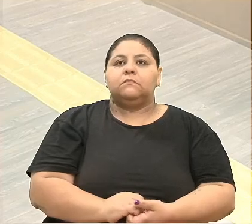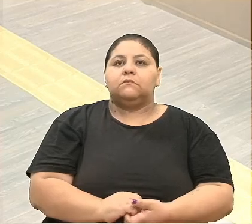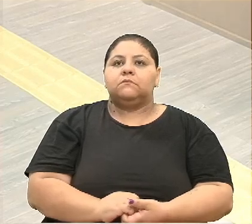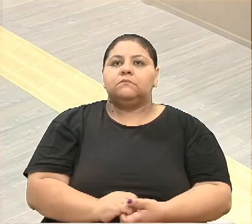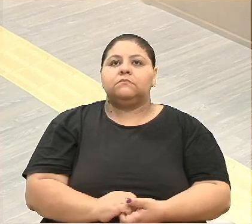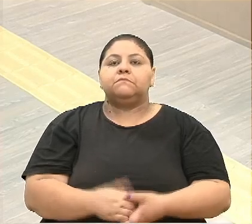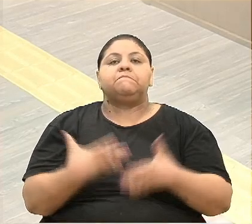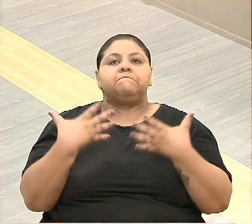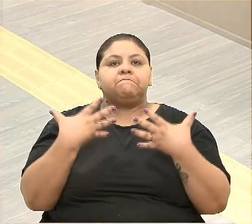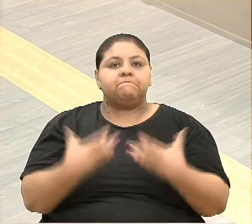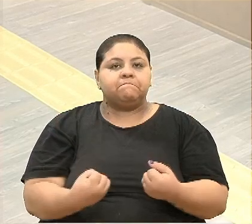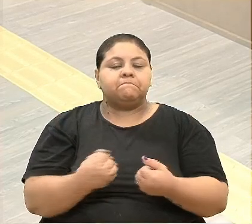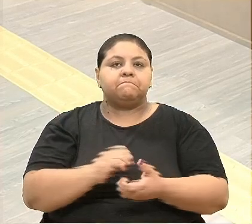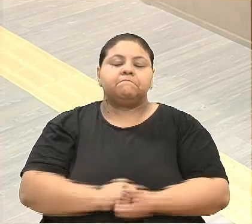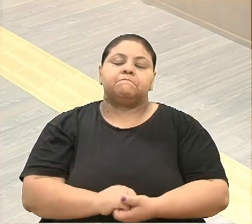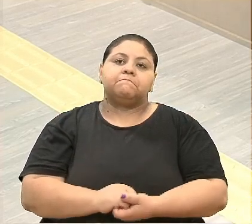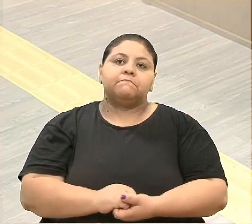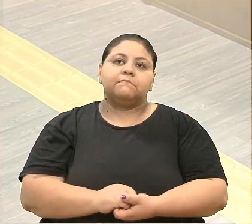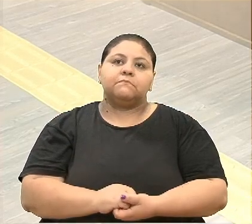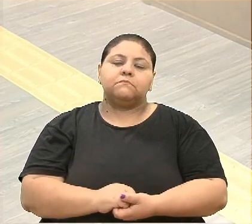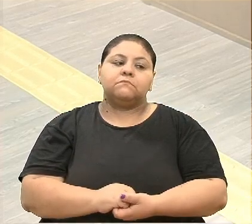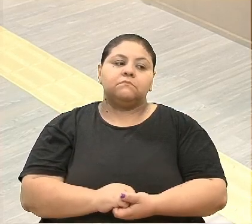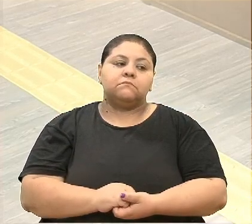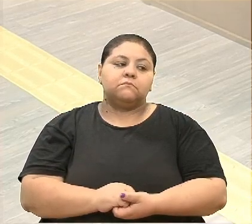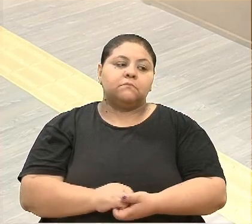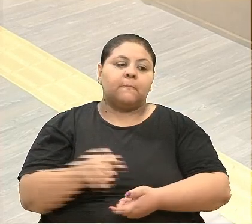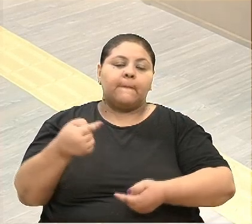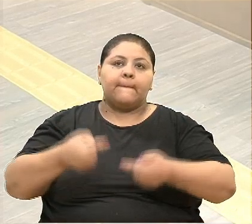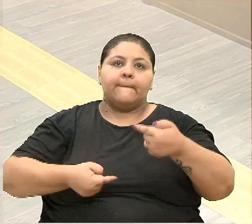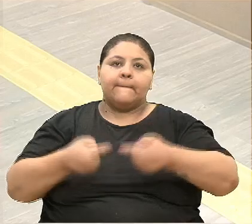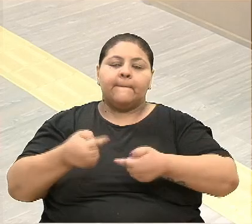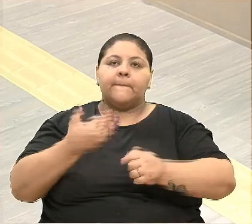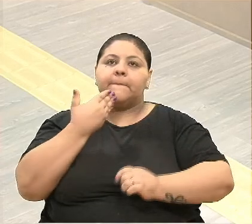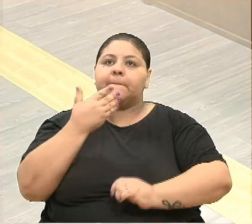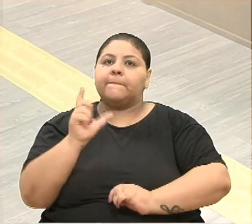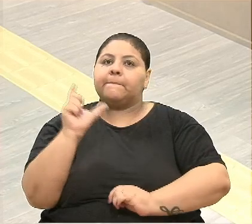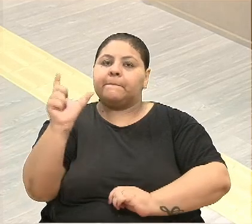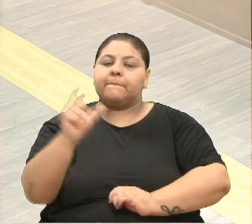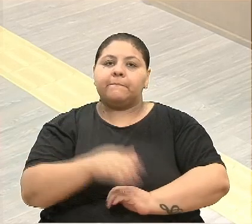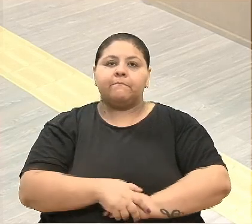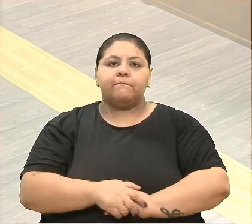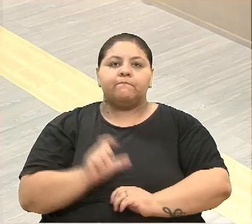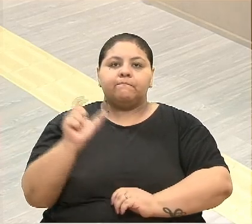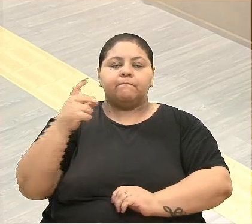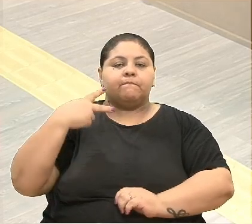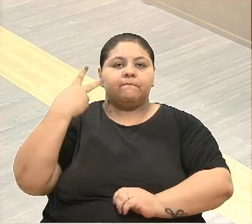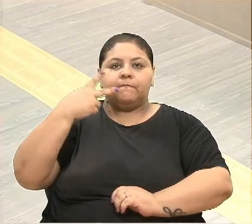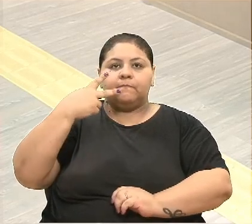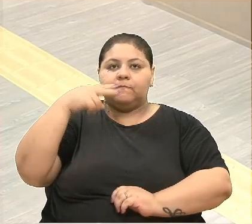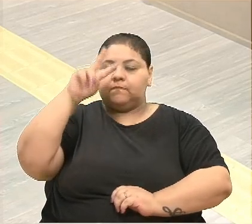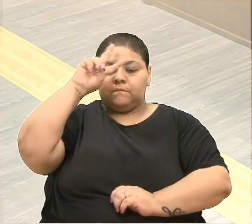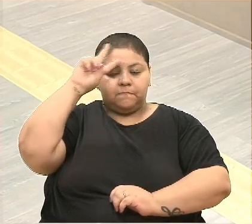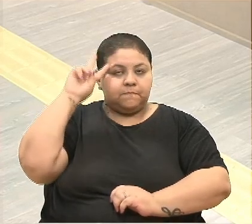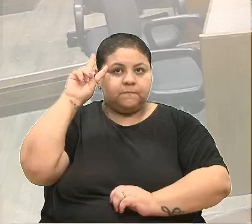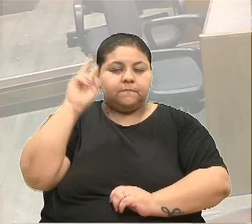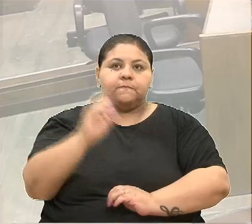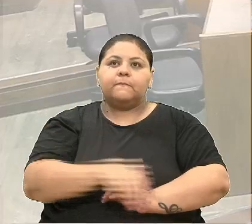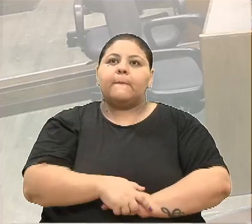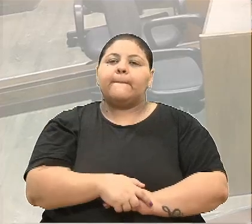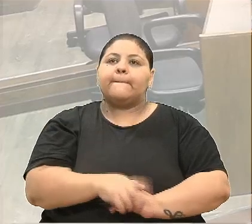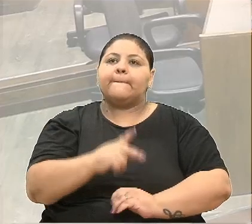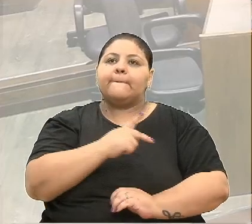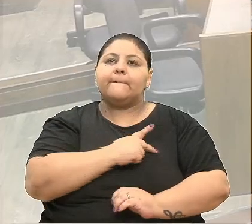Perfeito, dispensa concedida em discussão. Peço a palavra. Com a palavra, vereador Velocino Ues. Senhora